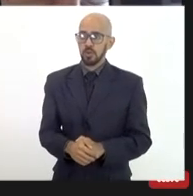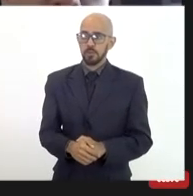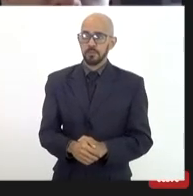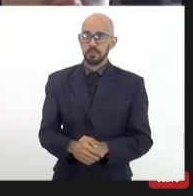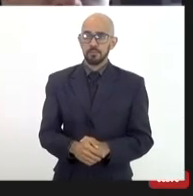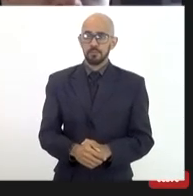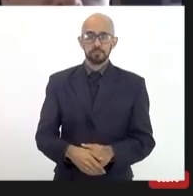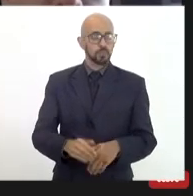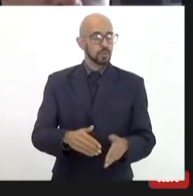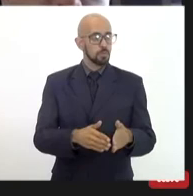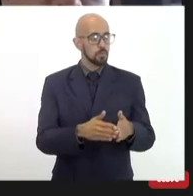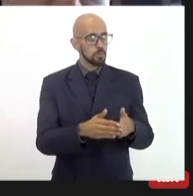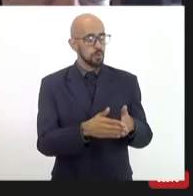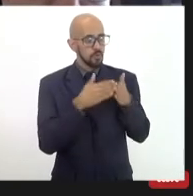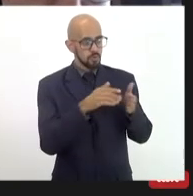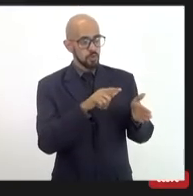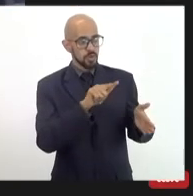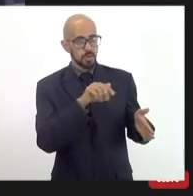por favor, Gadelha,